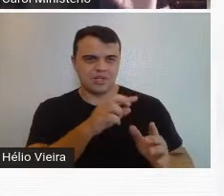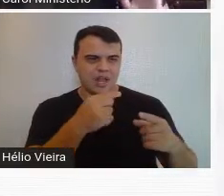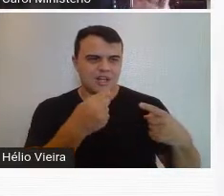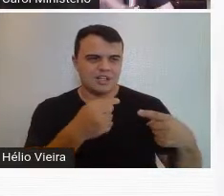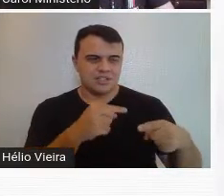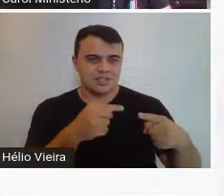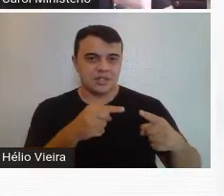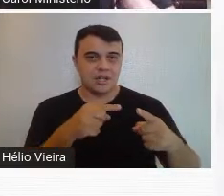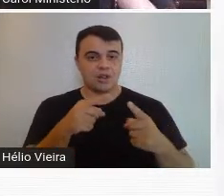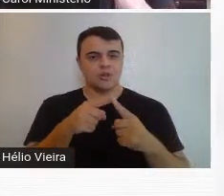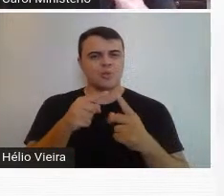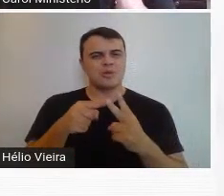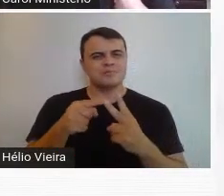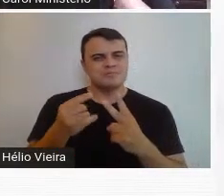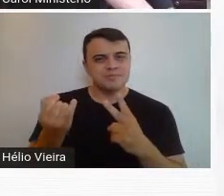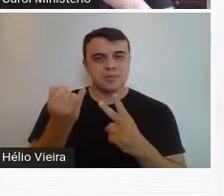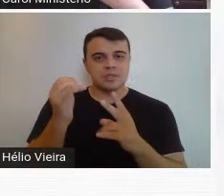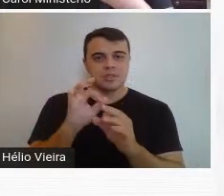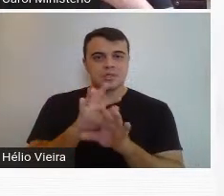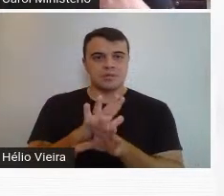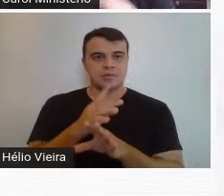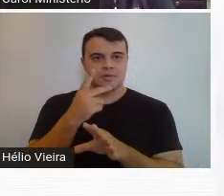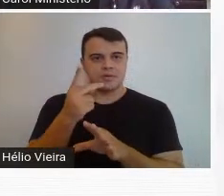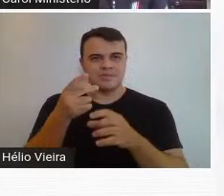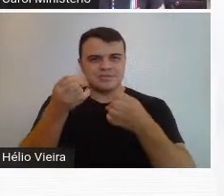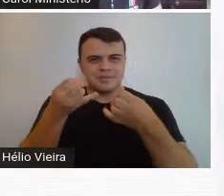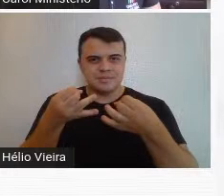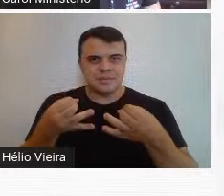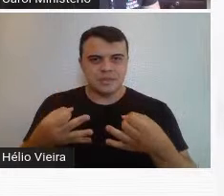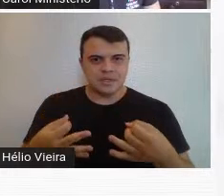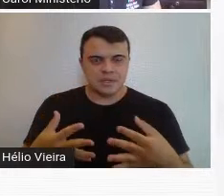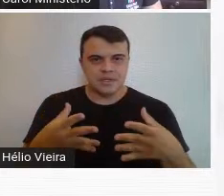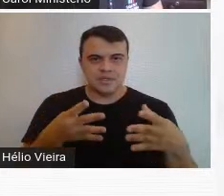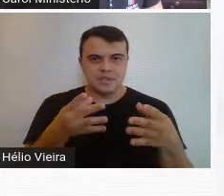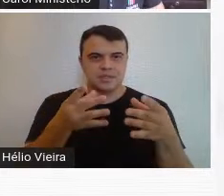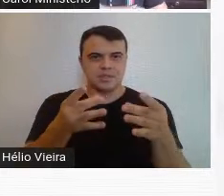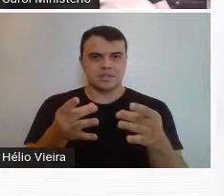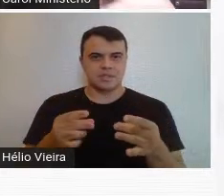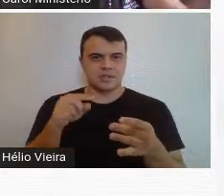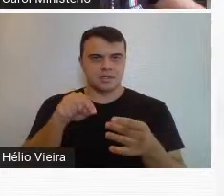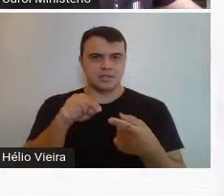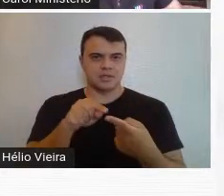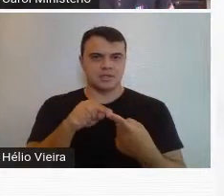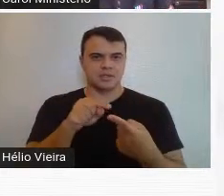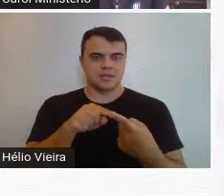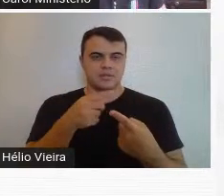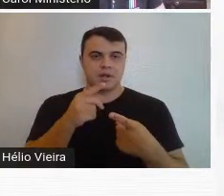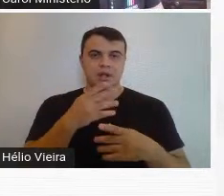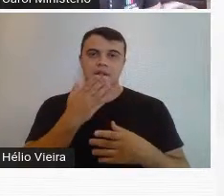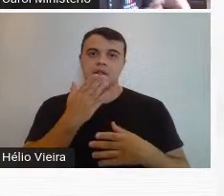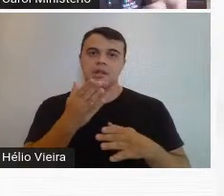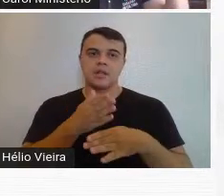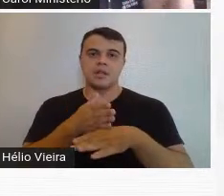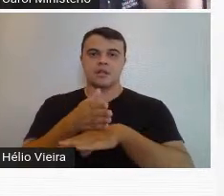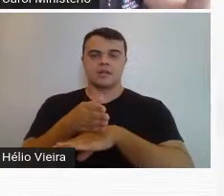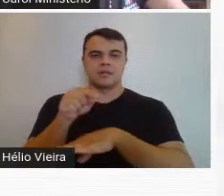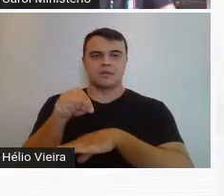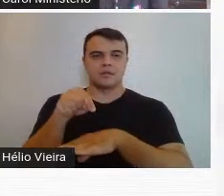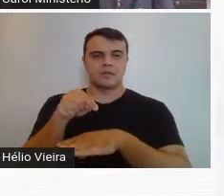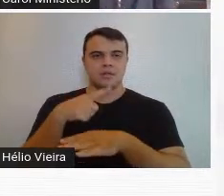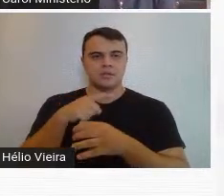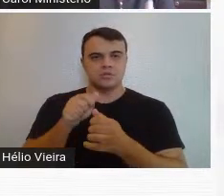E aqui, gente, duas obras para a gente finalizar, não vou entrar muito em detalhes, que estavam, inclusive, logo na entrada da exposição,